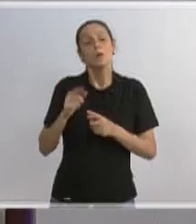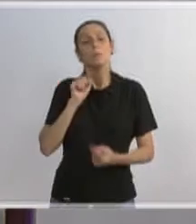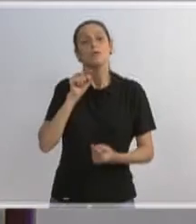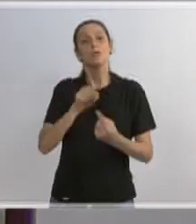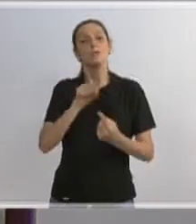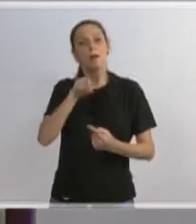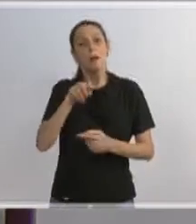Uma boa tarde a todos. Obrigado. Obrigado.